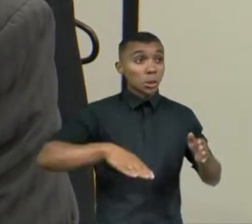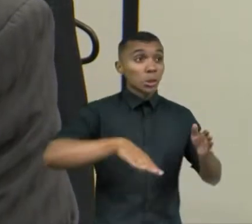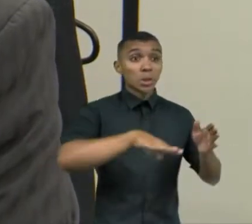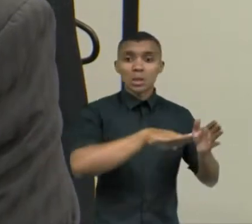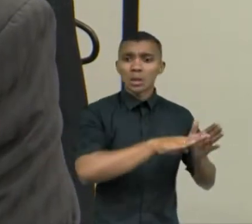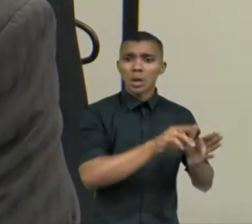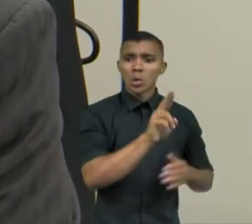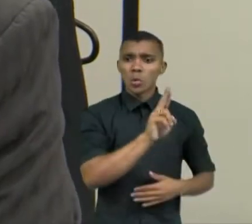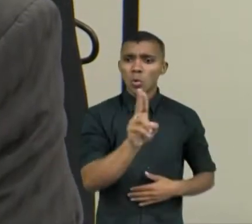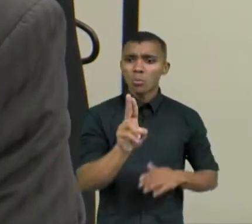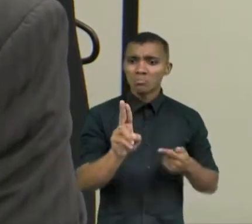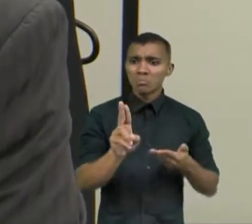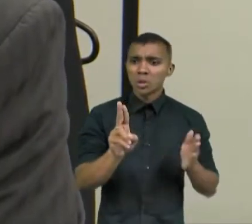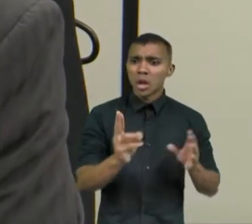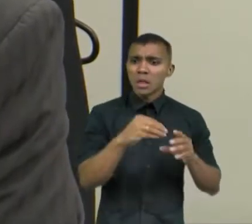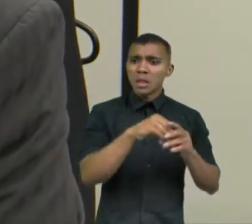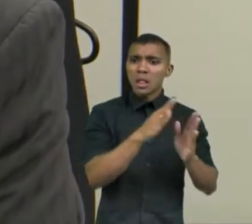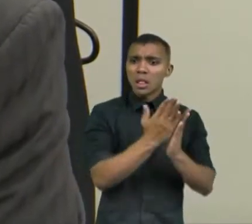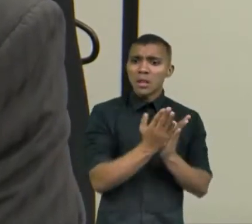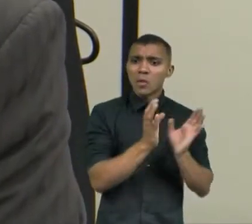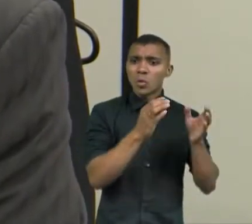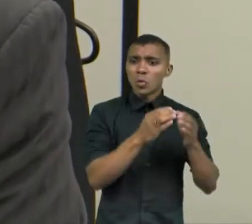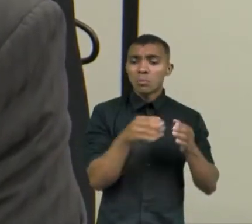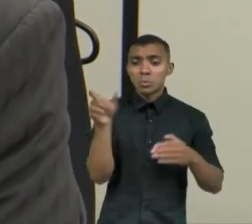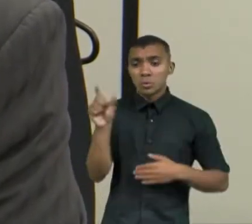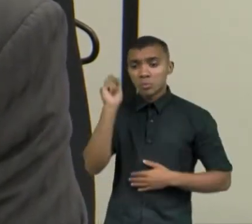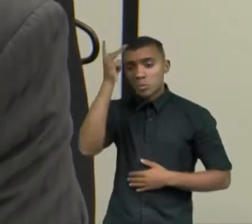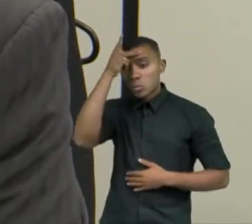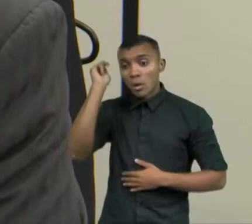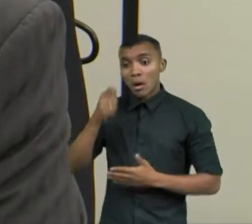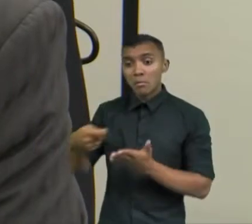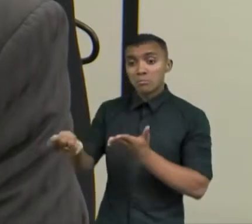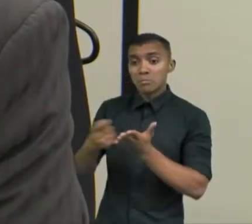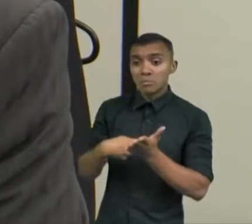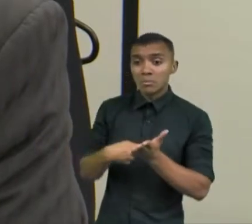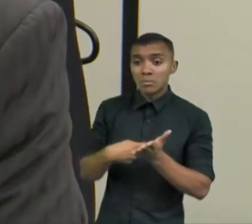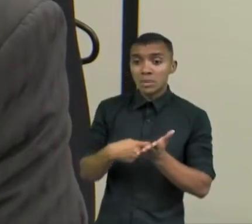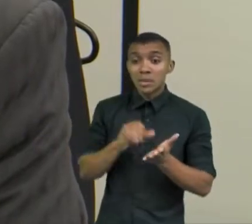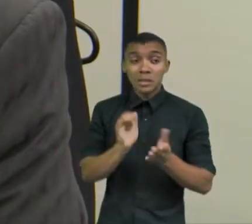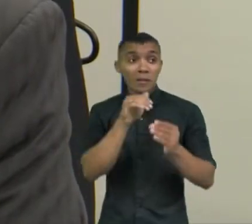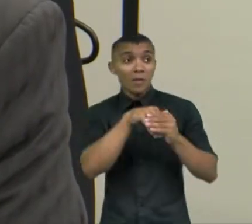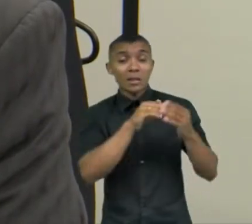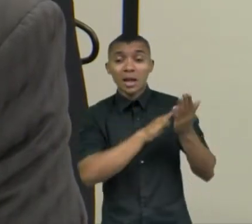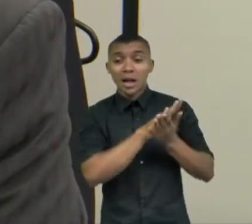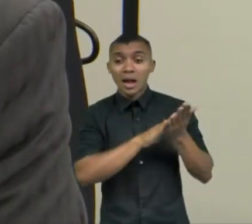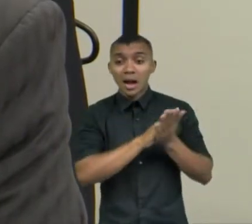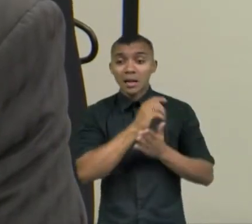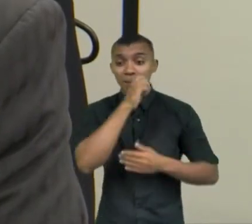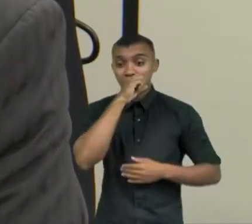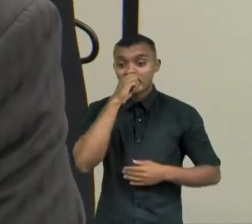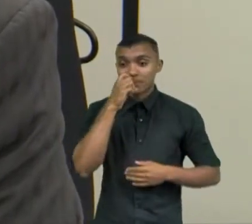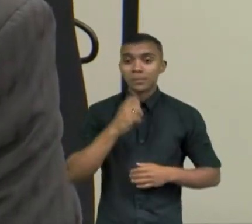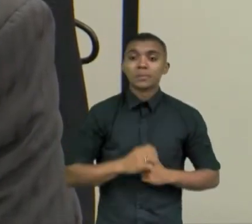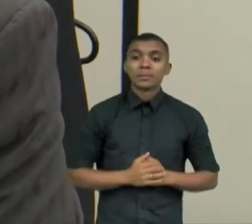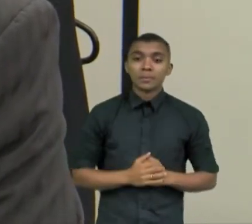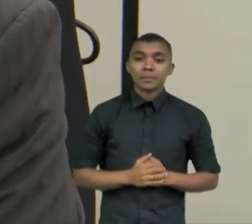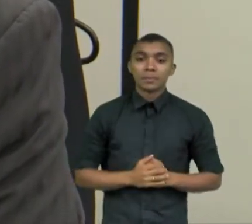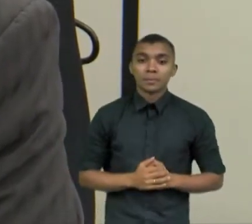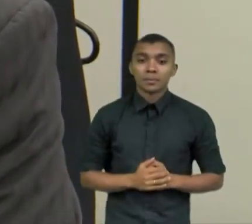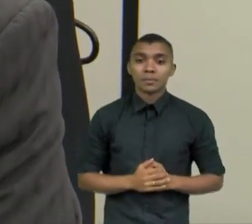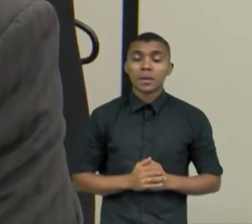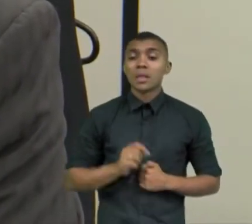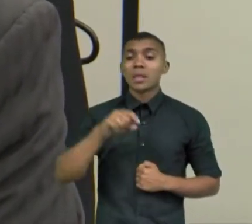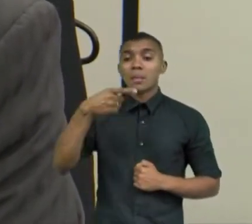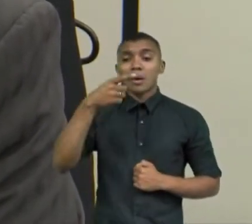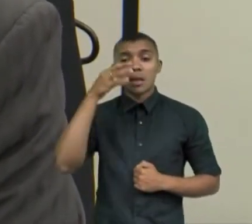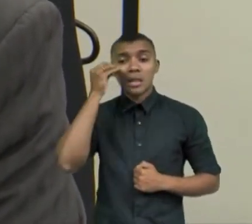livro do partido, ele assinava e isso era a eleição aberta. E quem não votasse, teria toda a ação para depois prestar